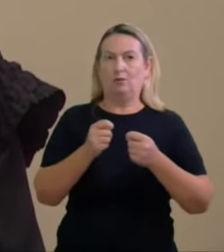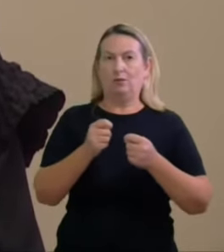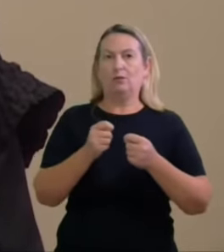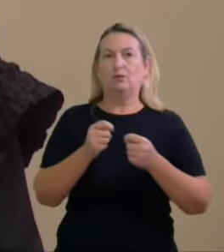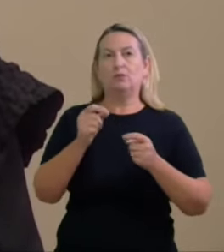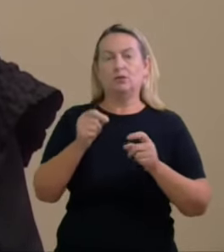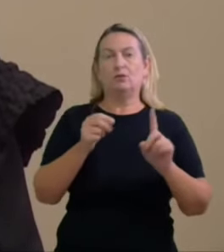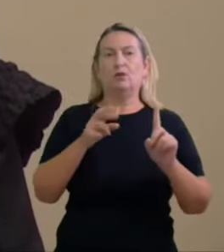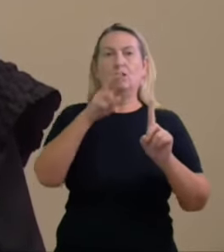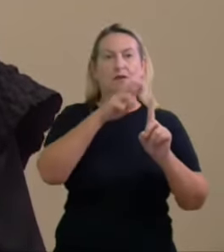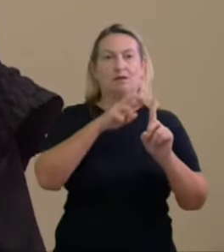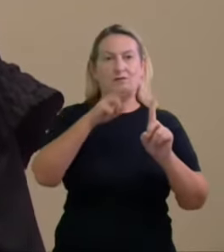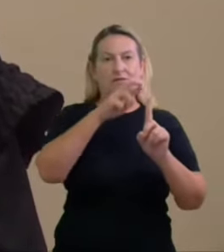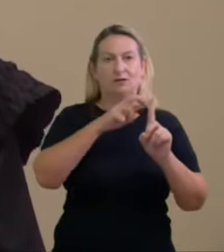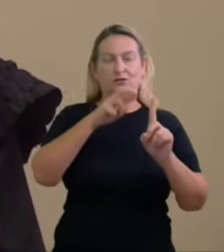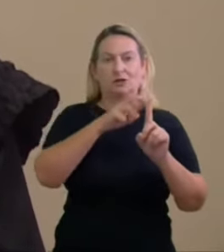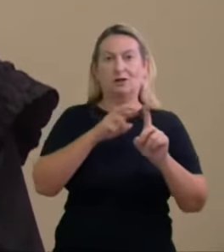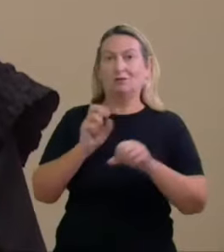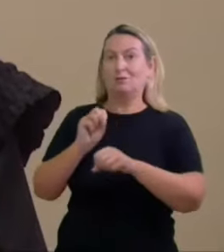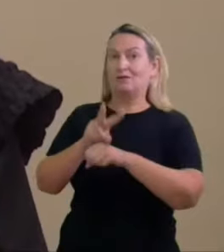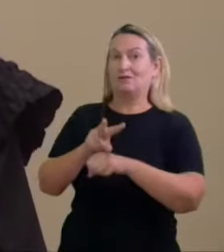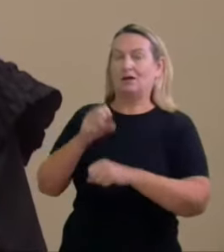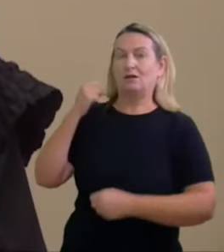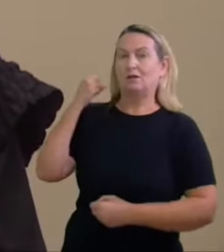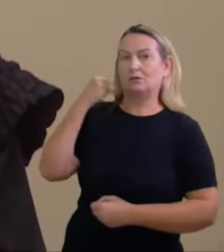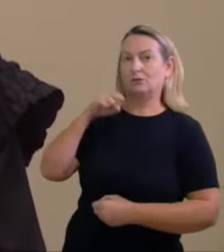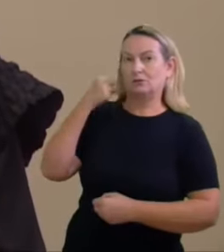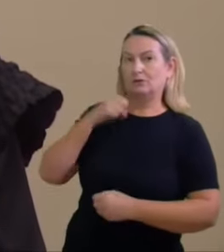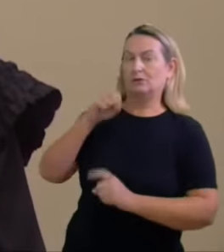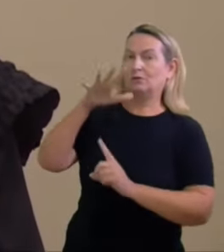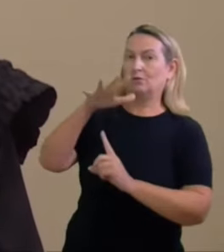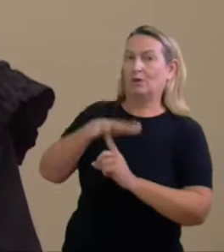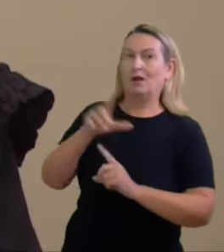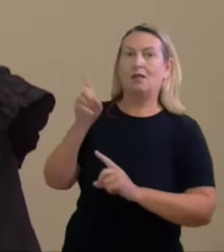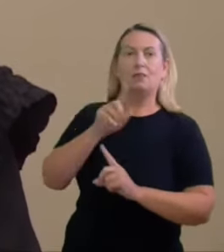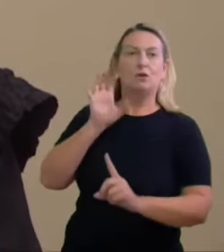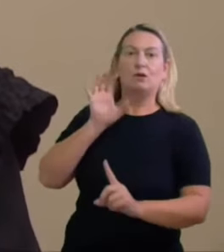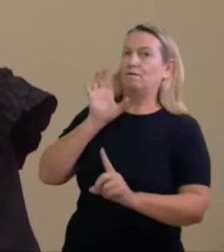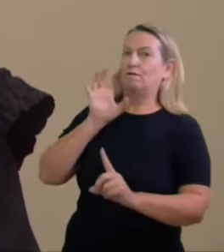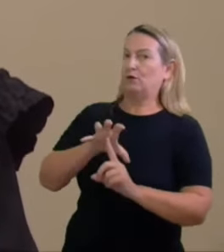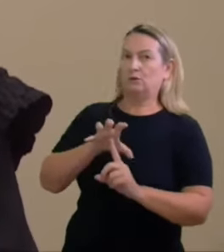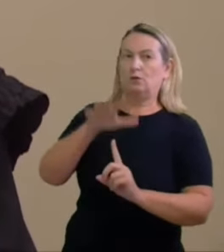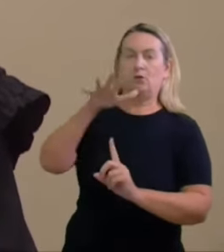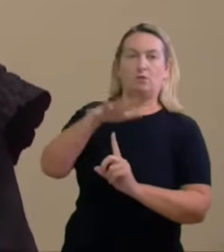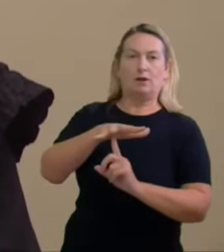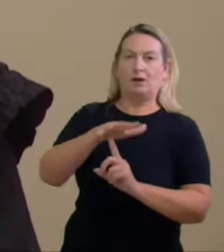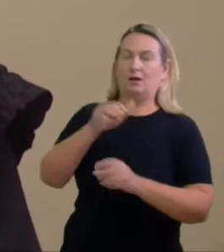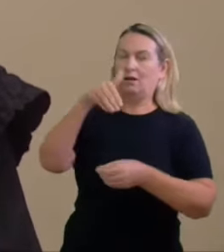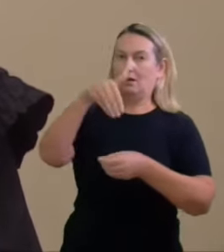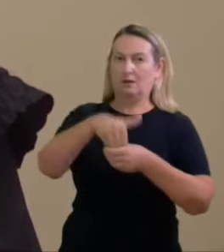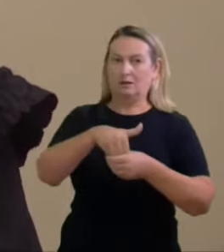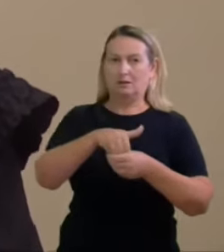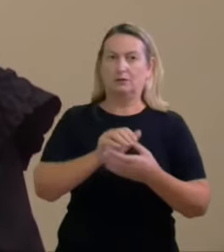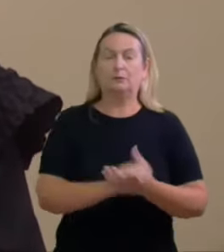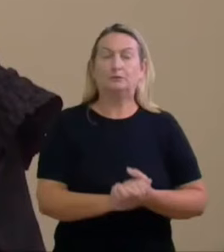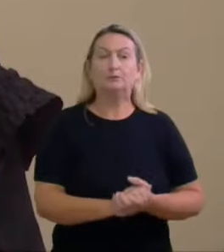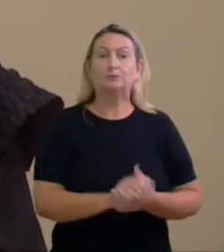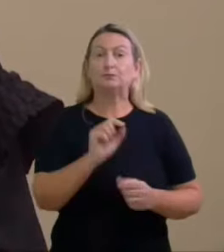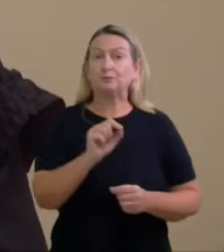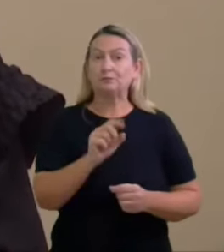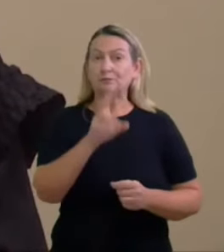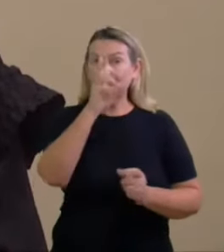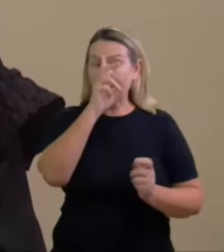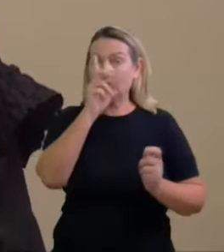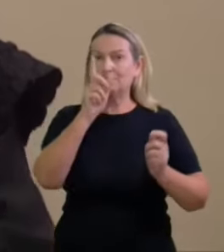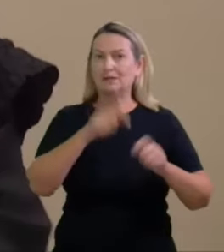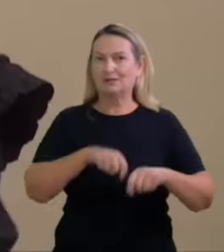ao senado do estado do paraná ele não impactou eleitoralmente aqui no estado do paraná aqui eu repito não se trata da potencialidade lesiva